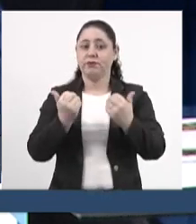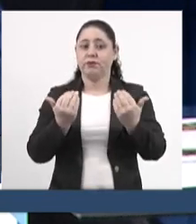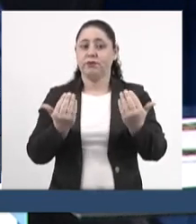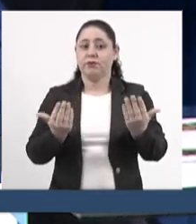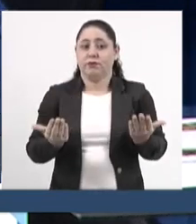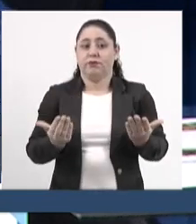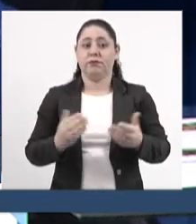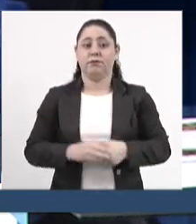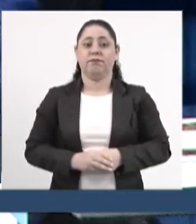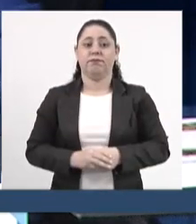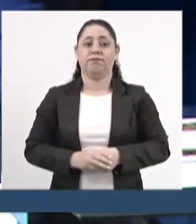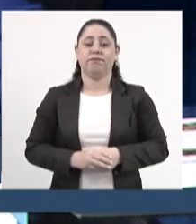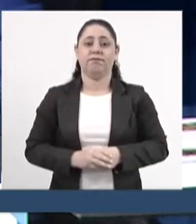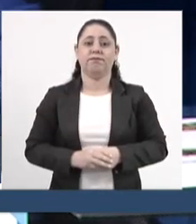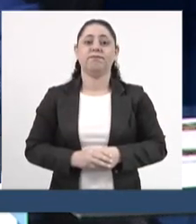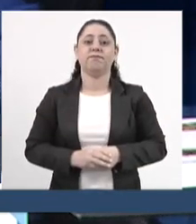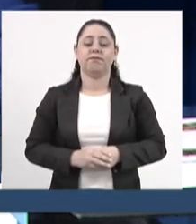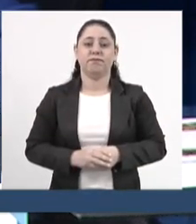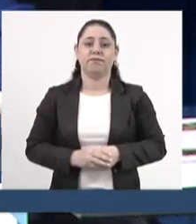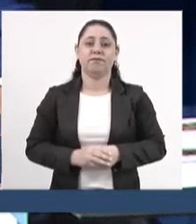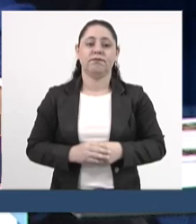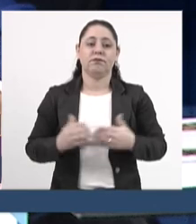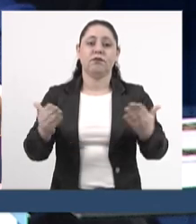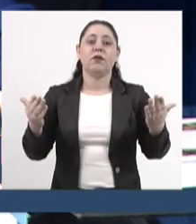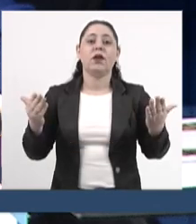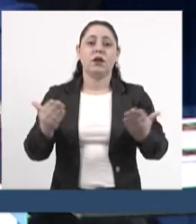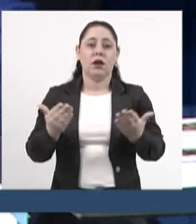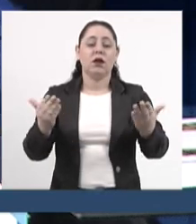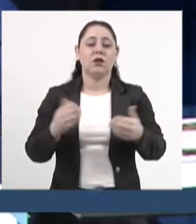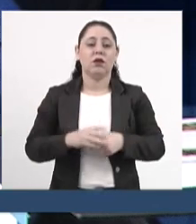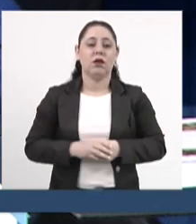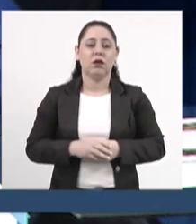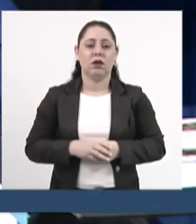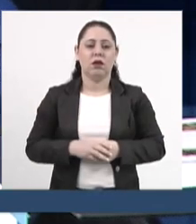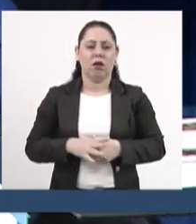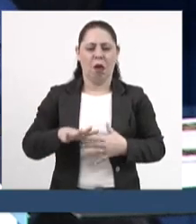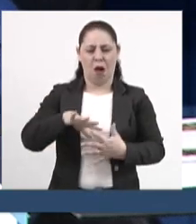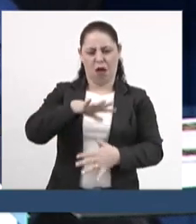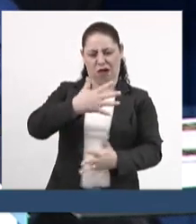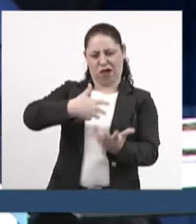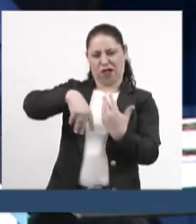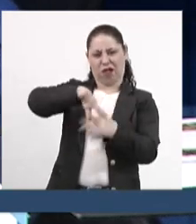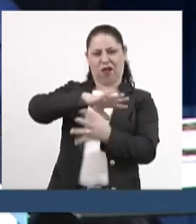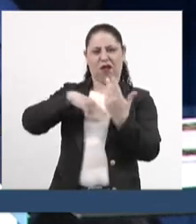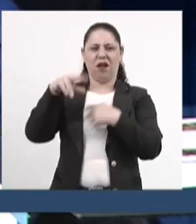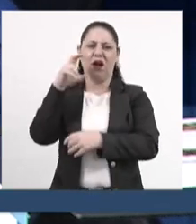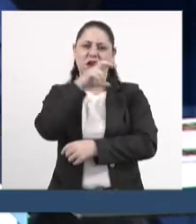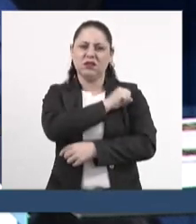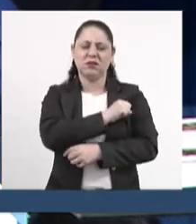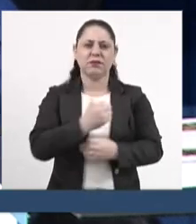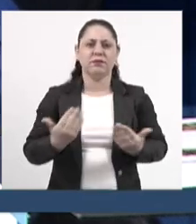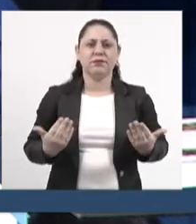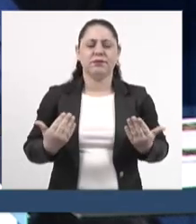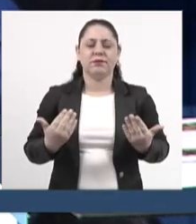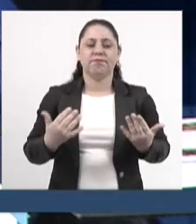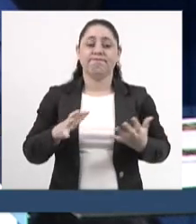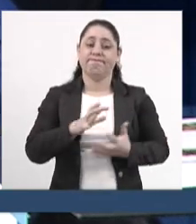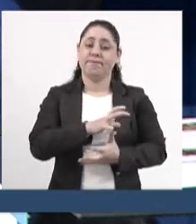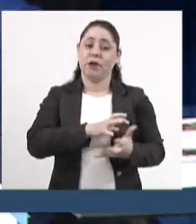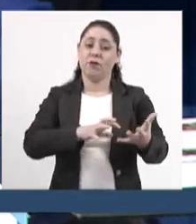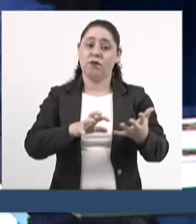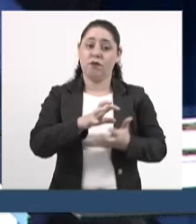agora esse atropelo é uma reforma